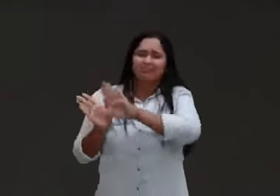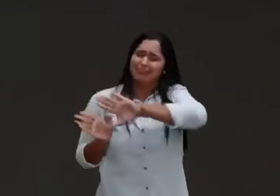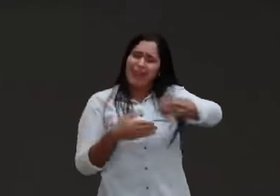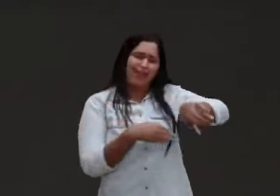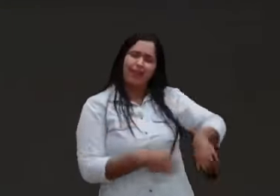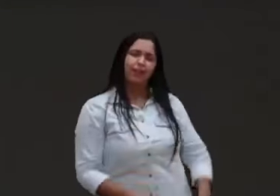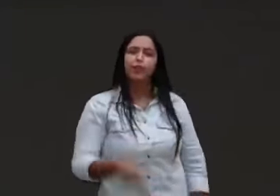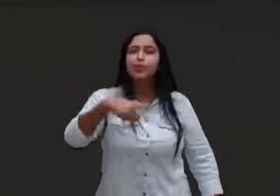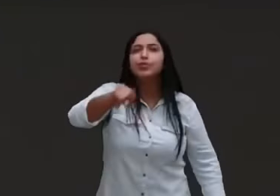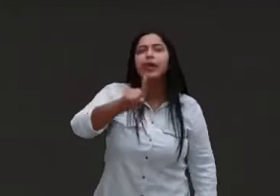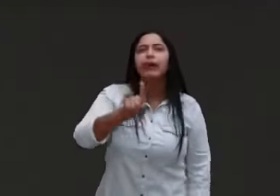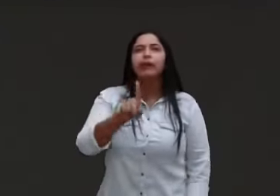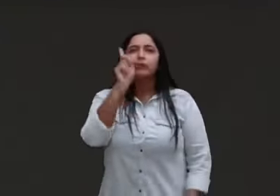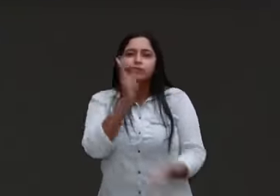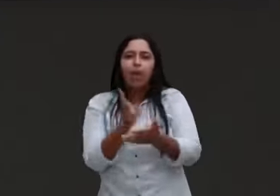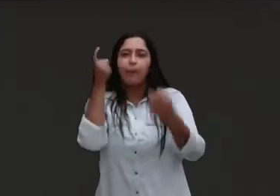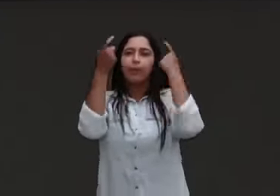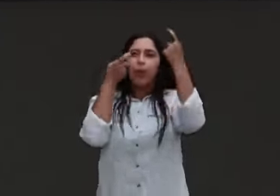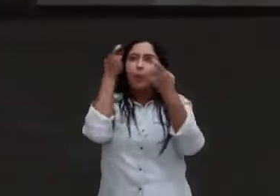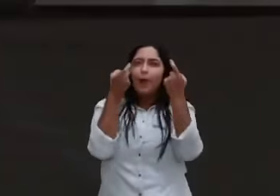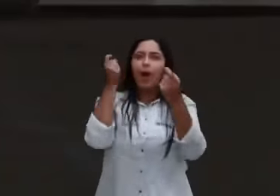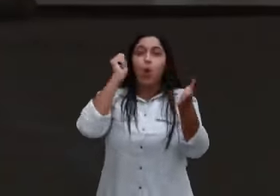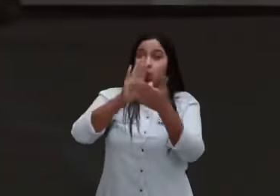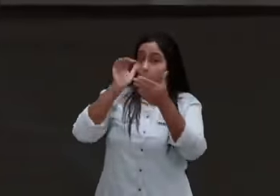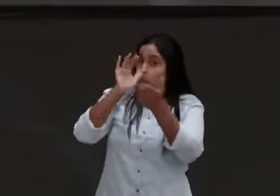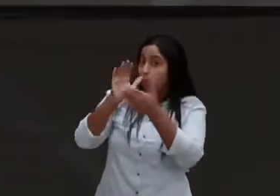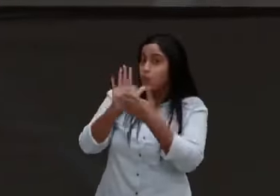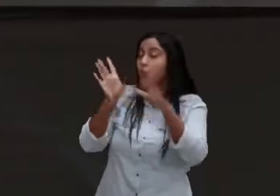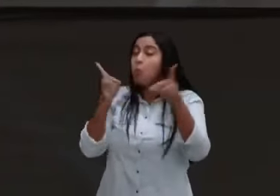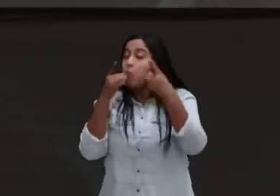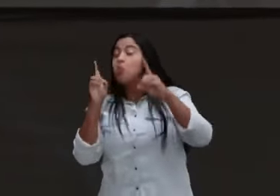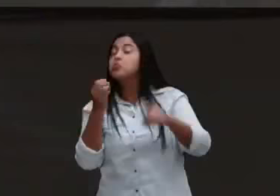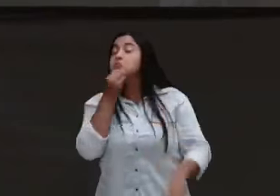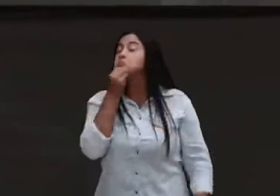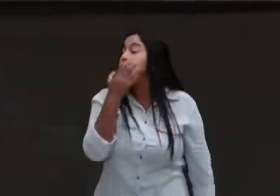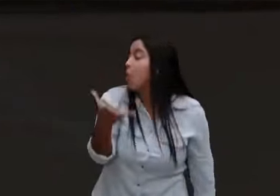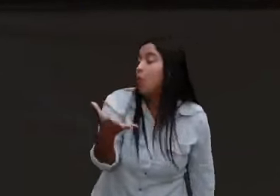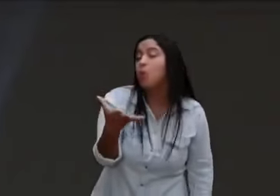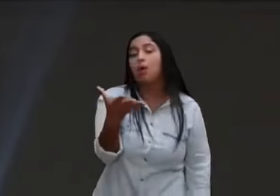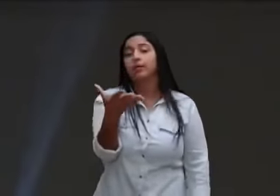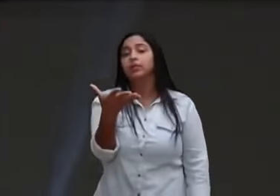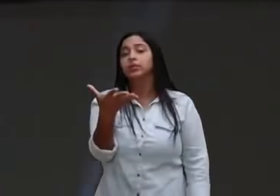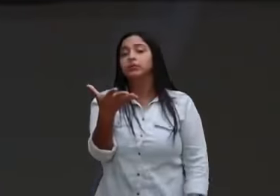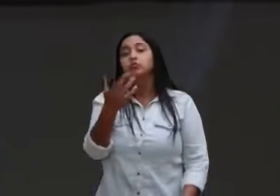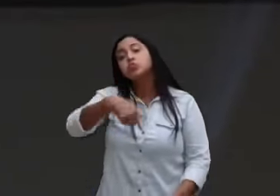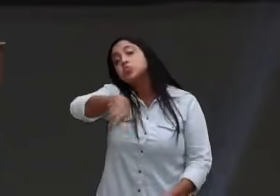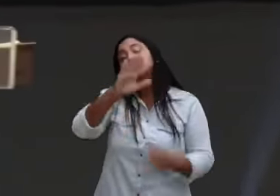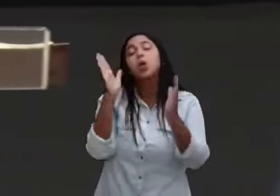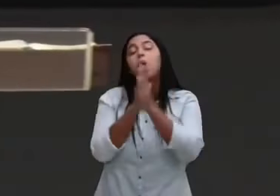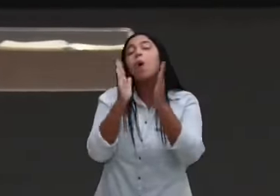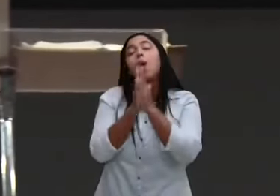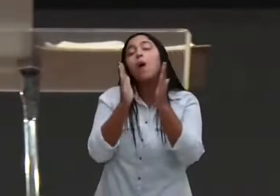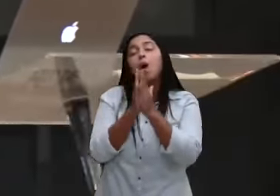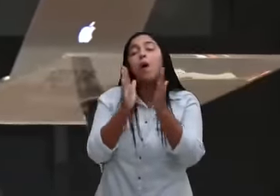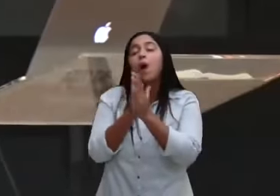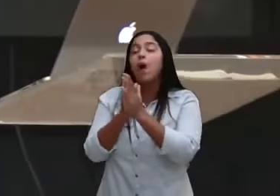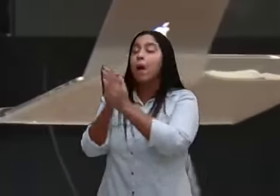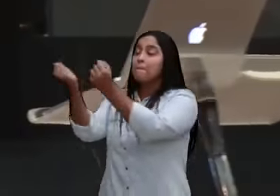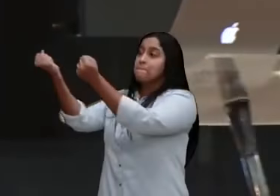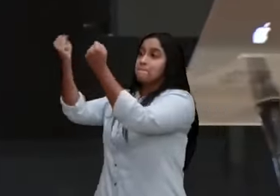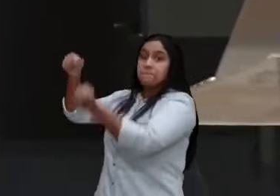legal, e que as pessoas orem, e que os milagres vêm na sua vida. Ponto. na verdade,